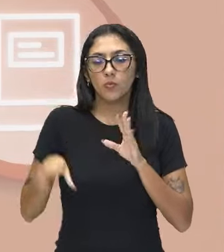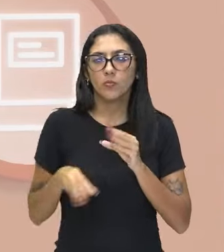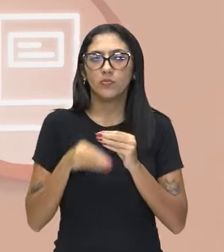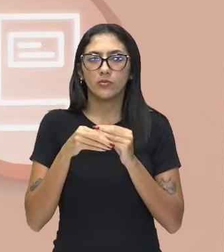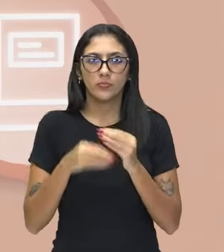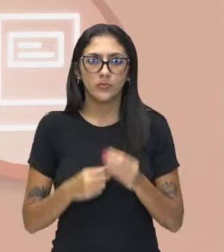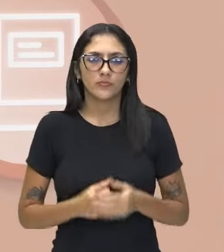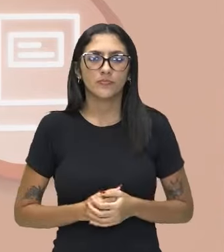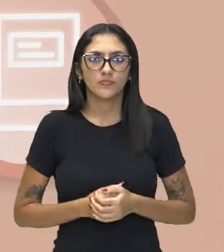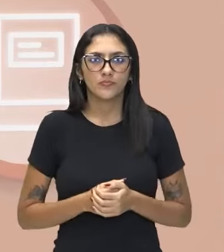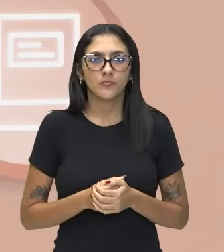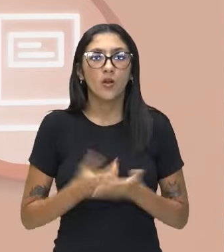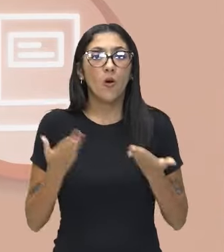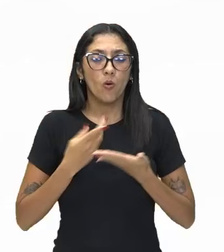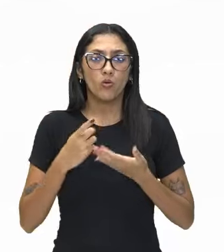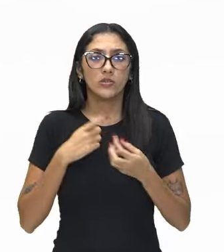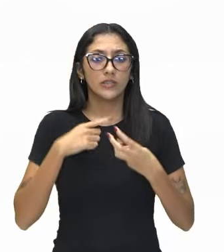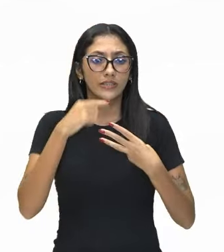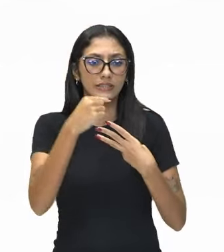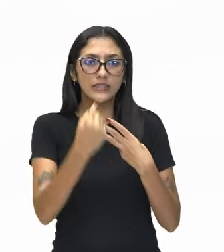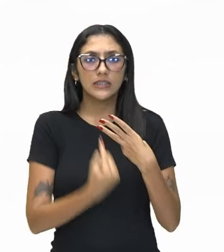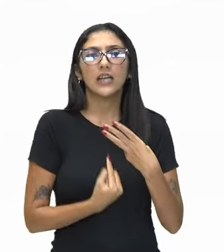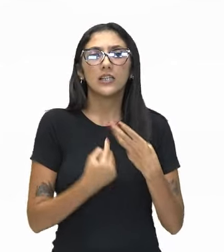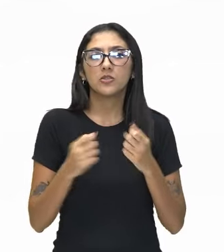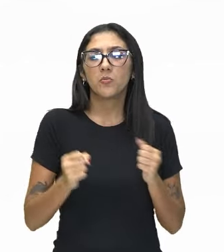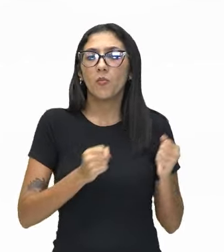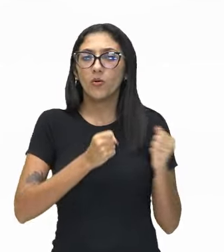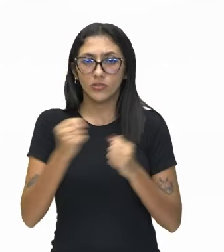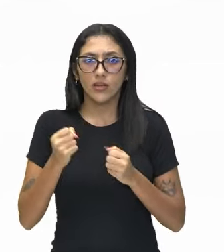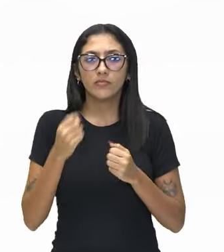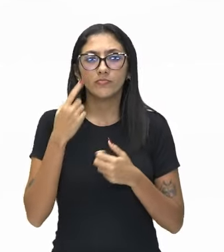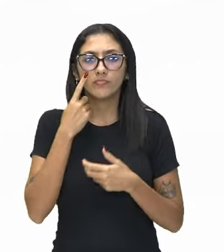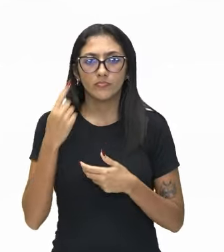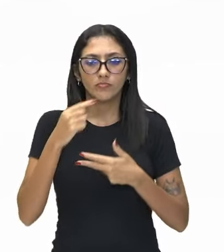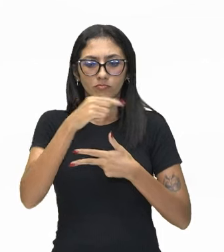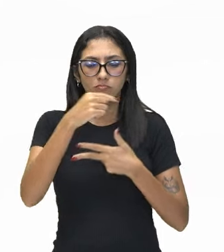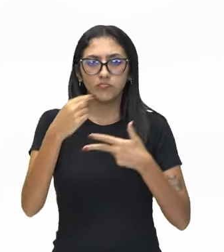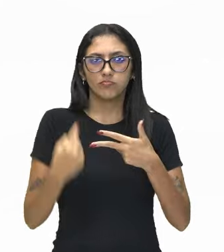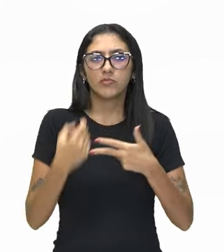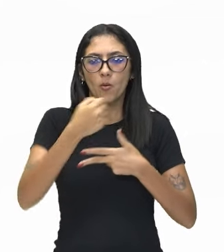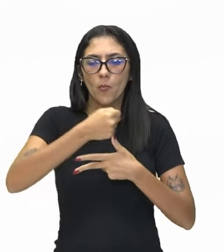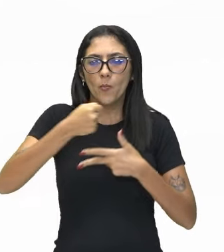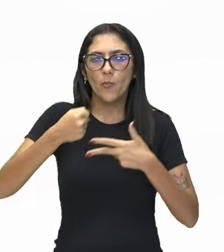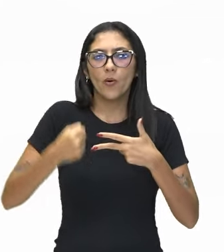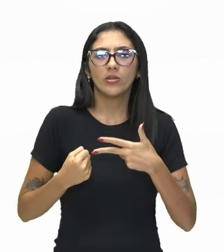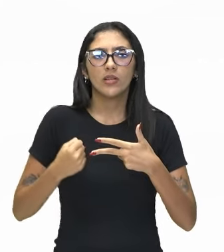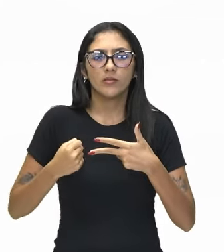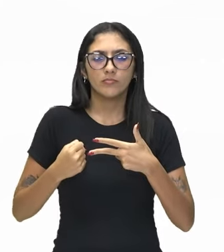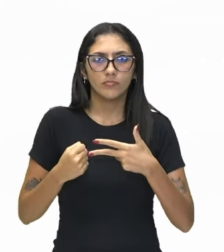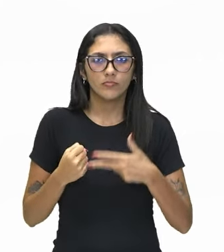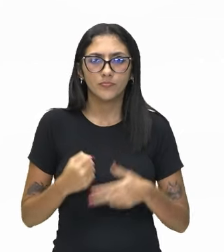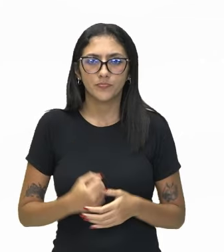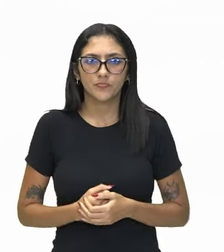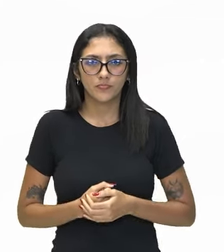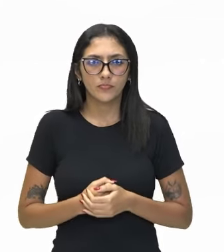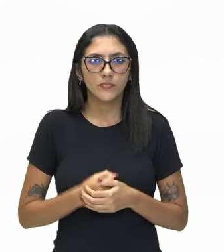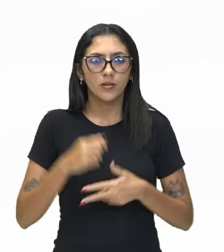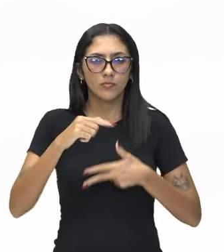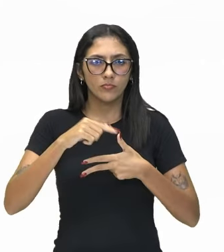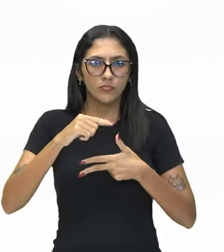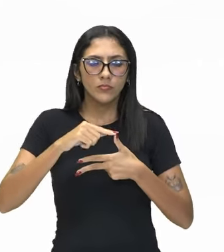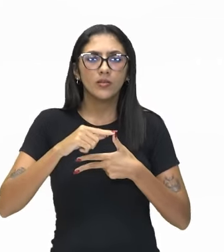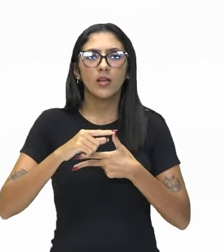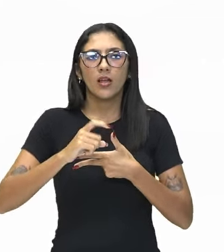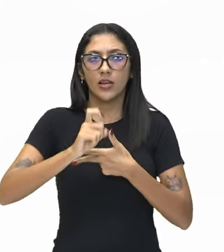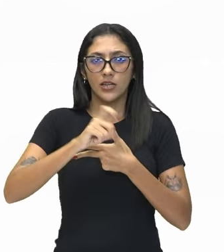existem hoje três formas de poder. Quais são essas formas, né? Ele diz que não existem mais os poderes executivo,